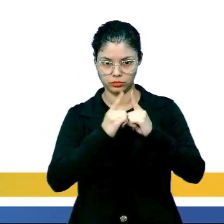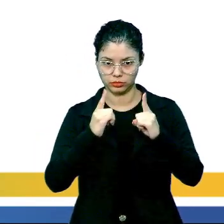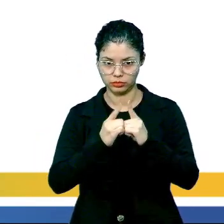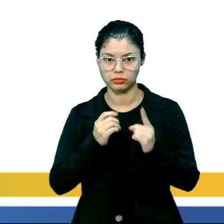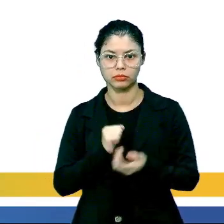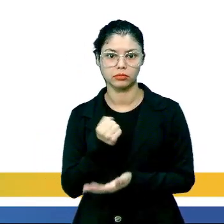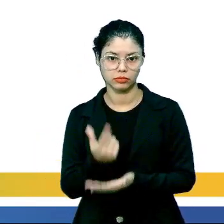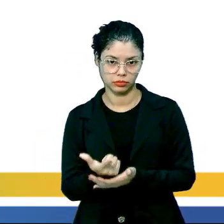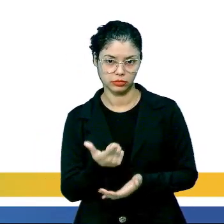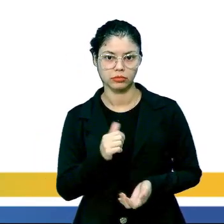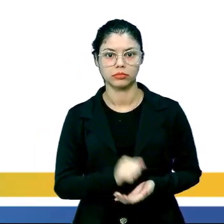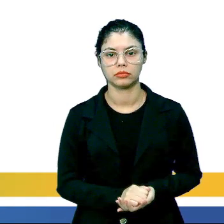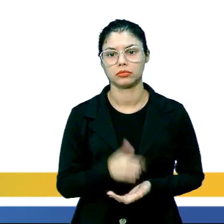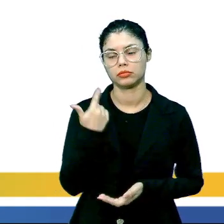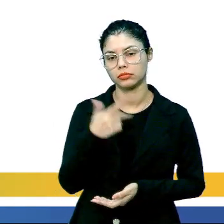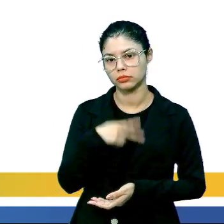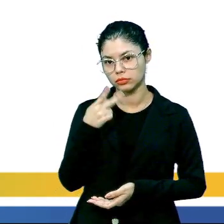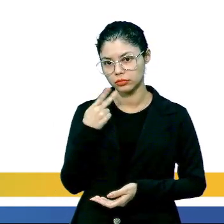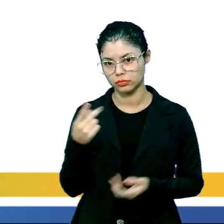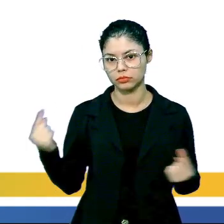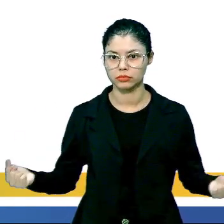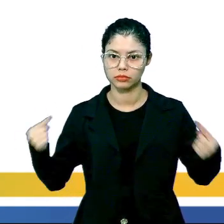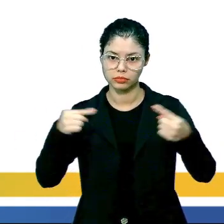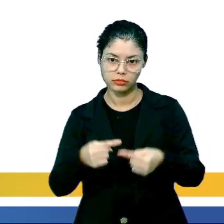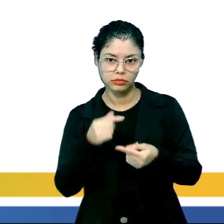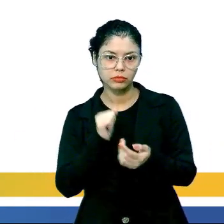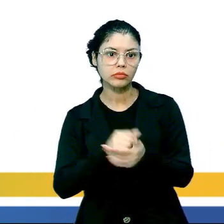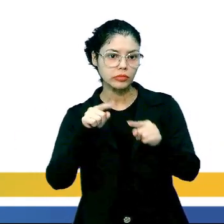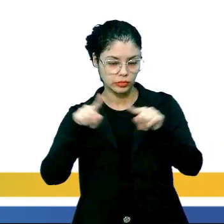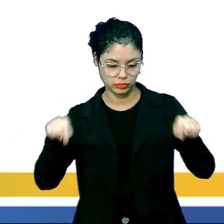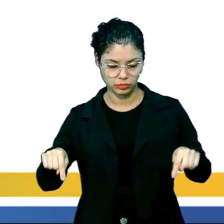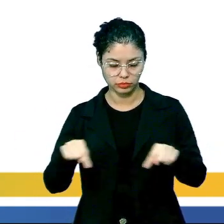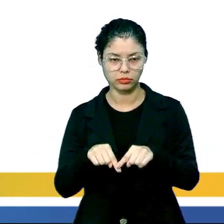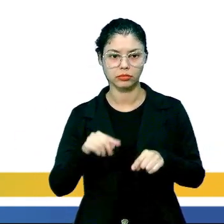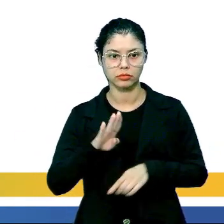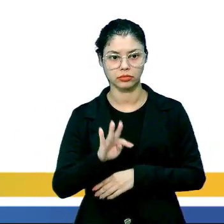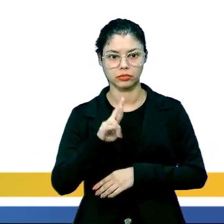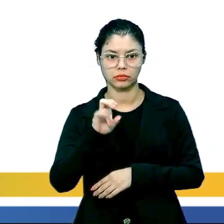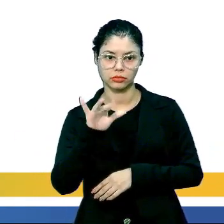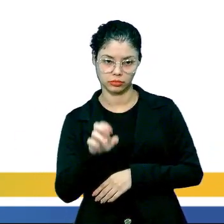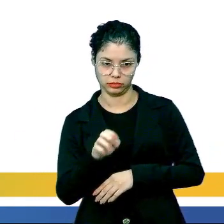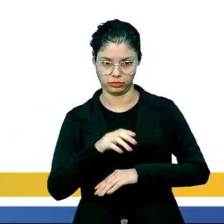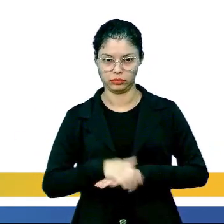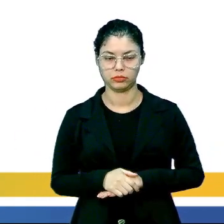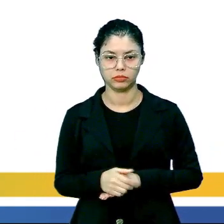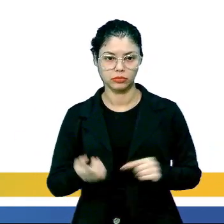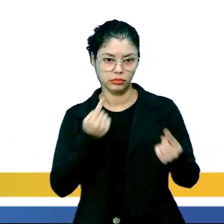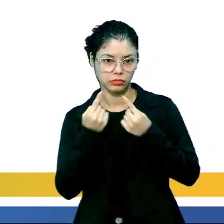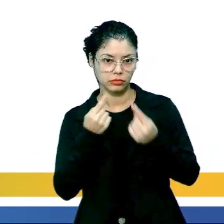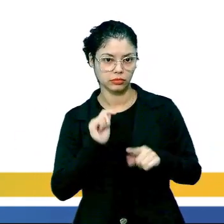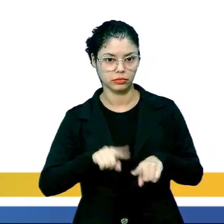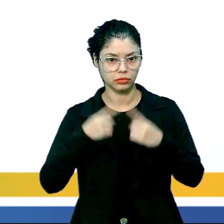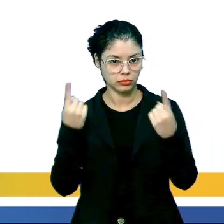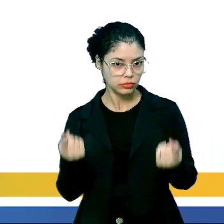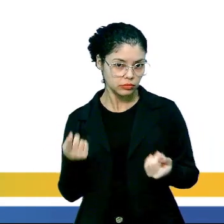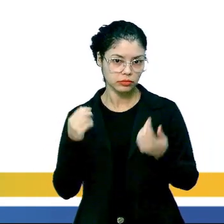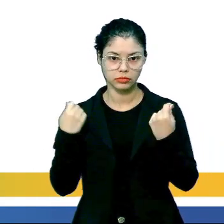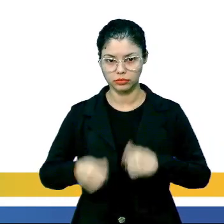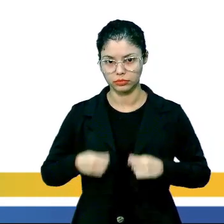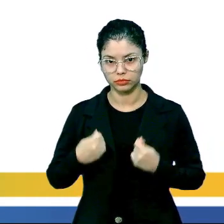seus serviços, fazer compras, sem falar nas disputadas salas de bate-papo.